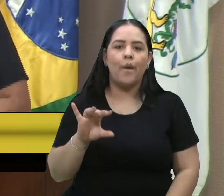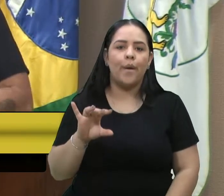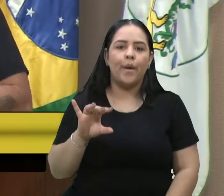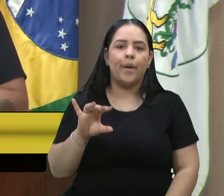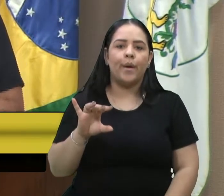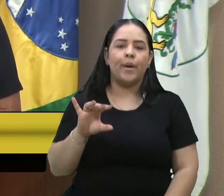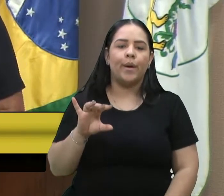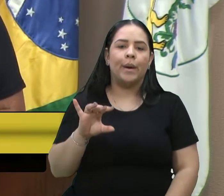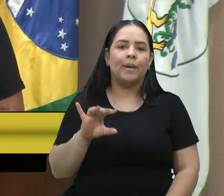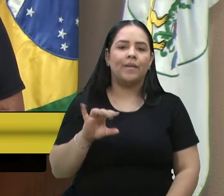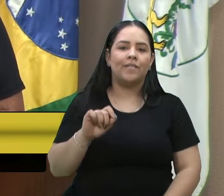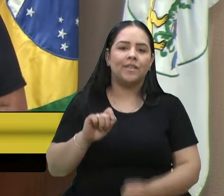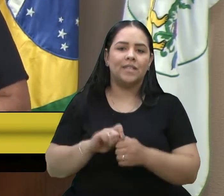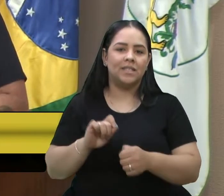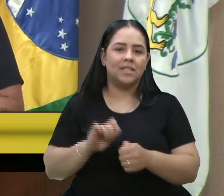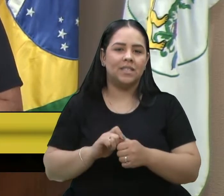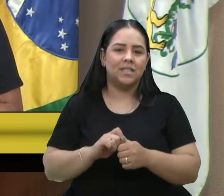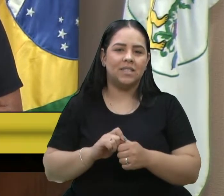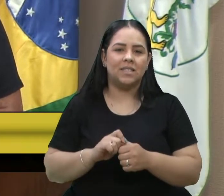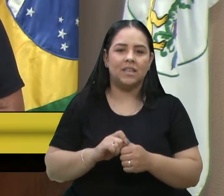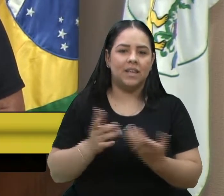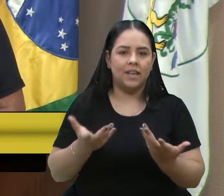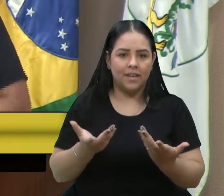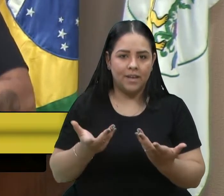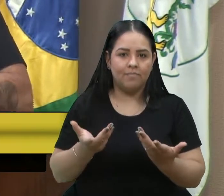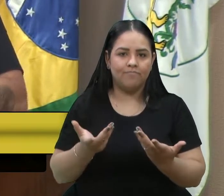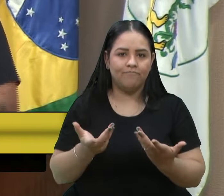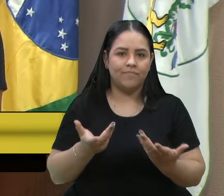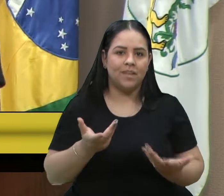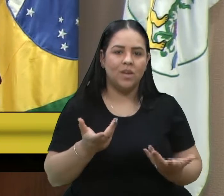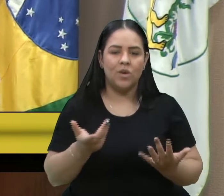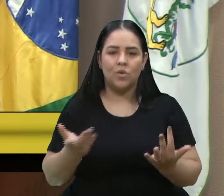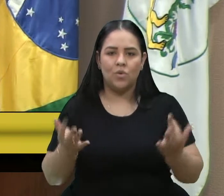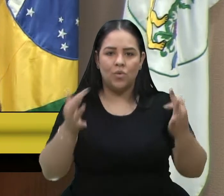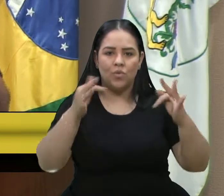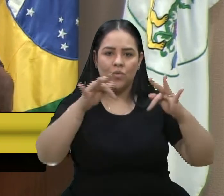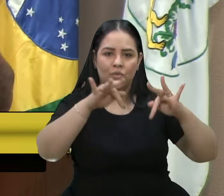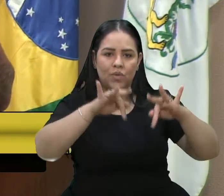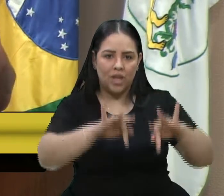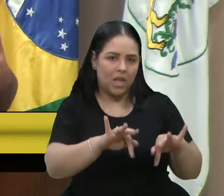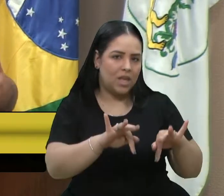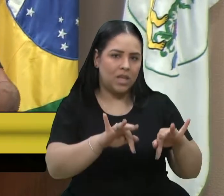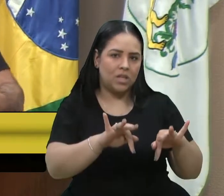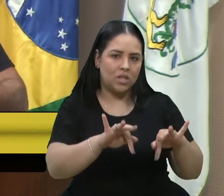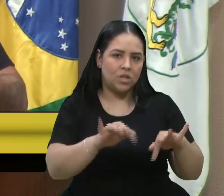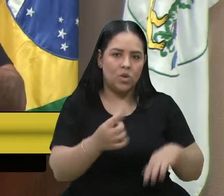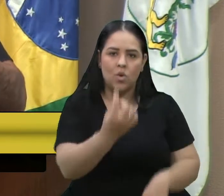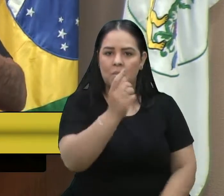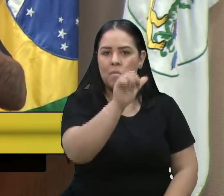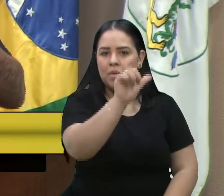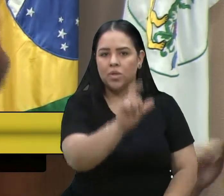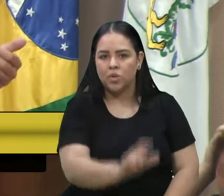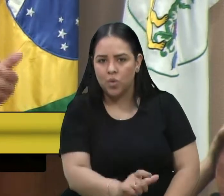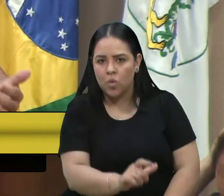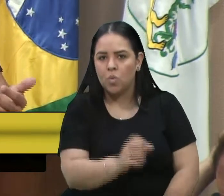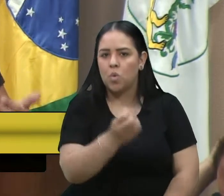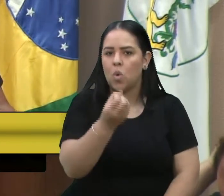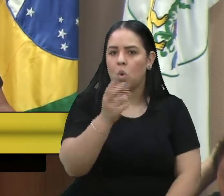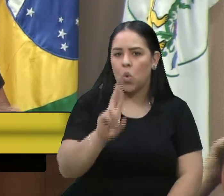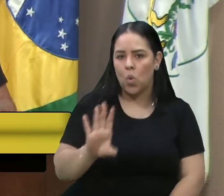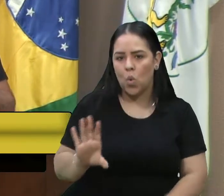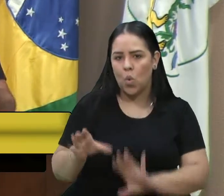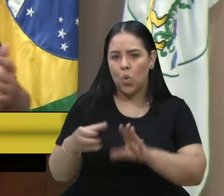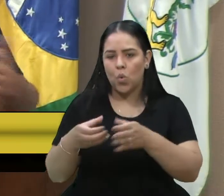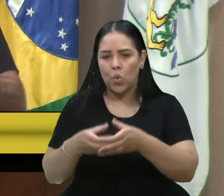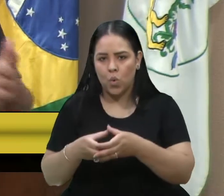aniquilar, para tentar acabar com a existência de uma pessoa, de um grupo